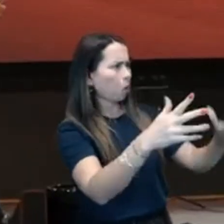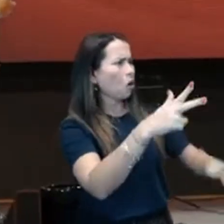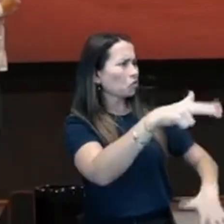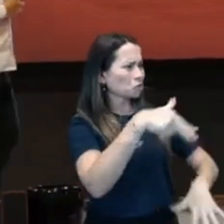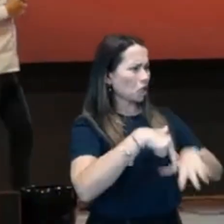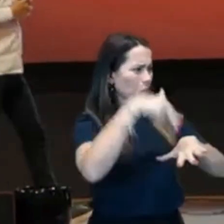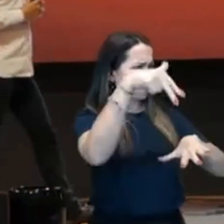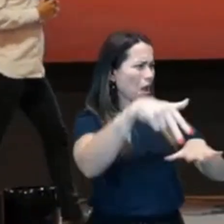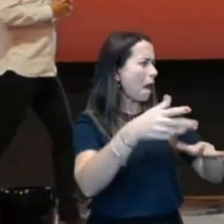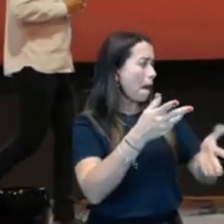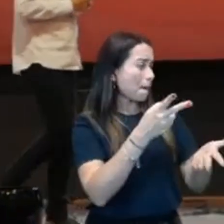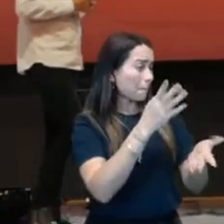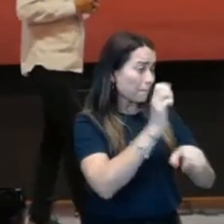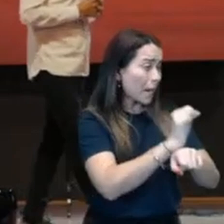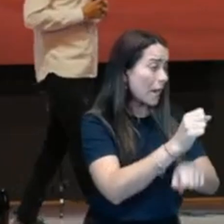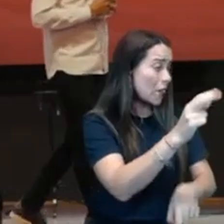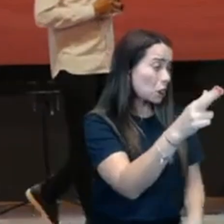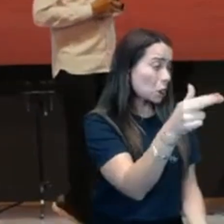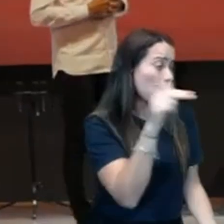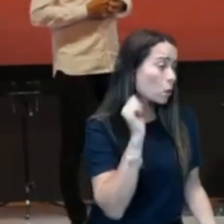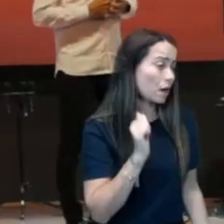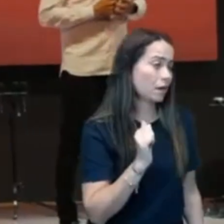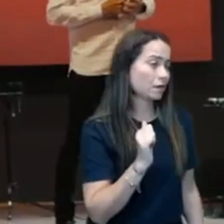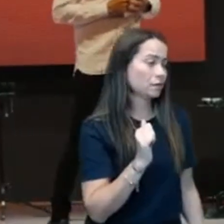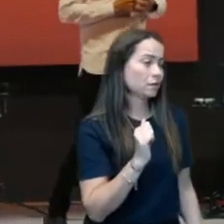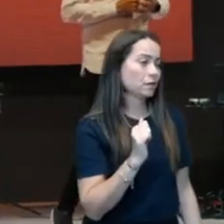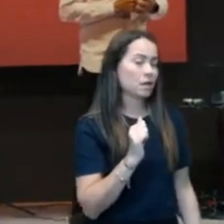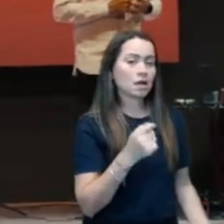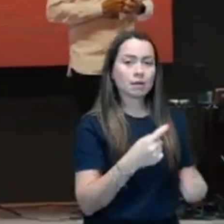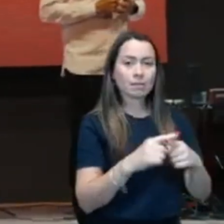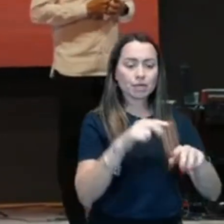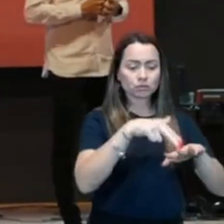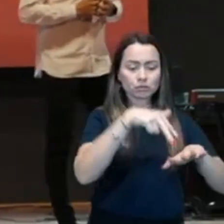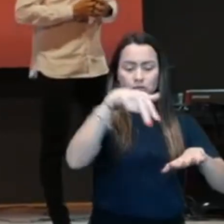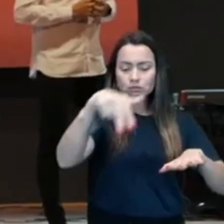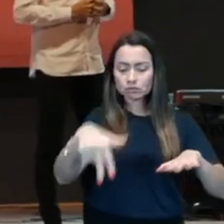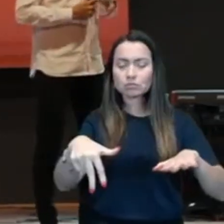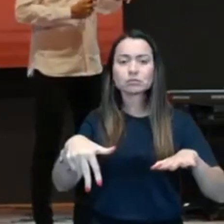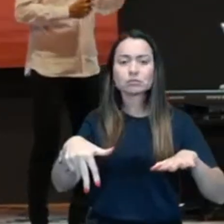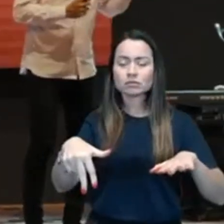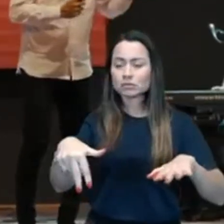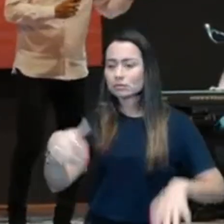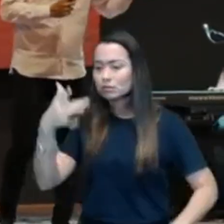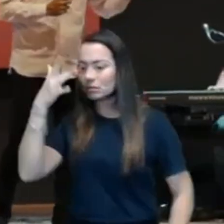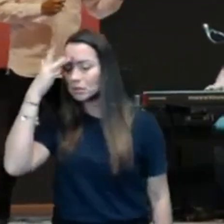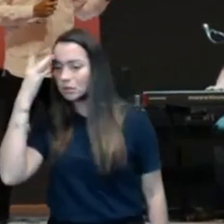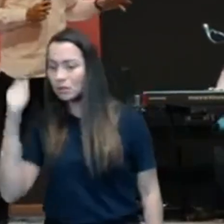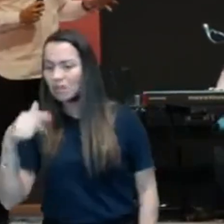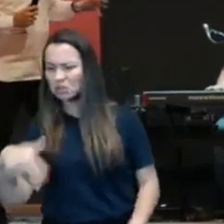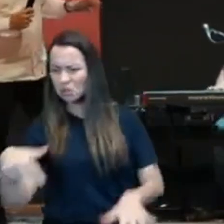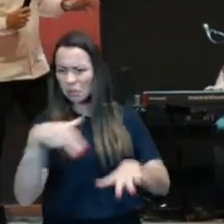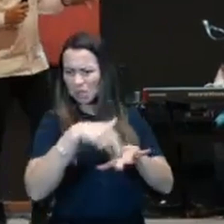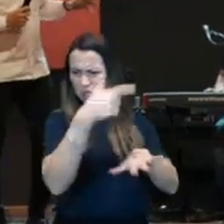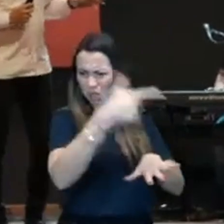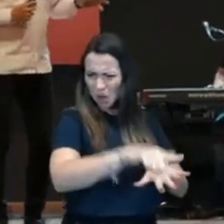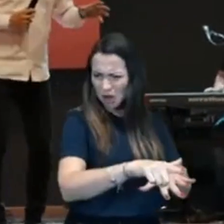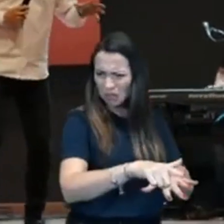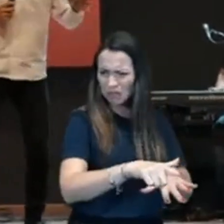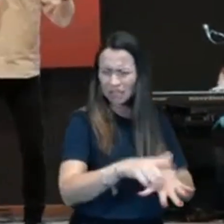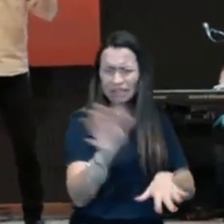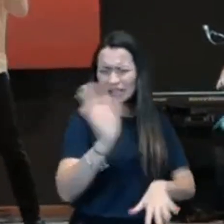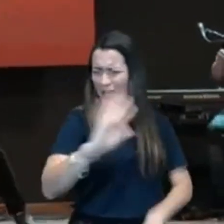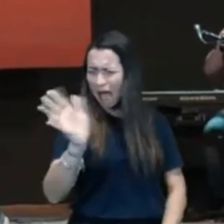descia, as pessoas diziam que ele nunca suba mais lá, porque ele não tem caráter. Não pode desvincular uma coisa da outra.